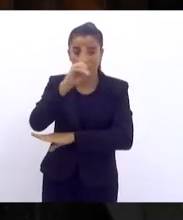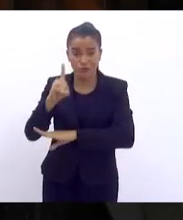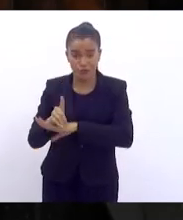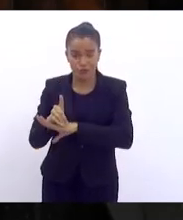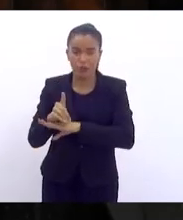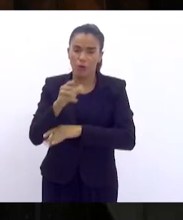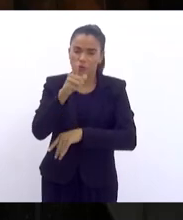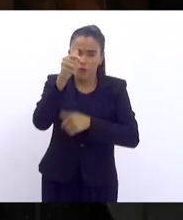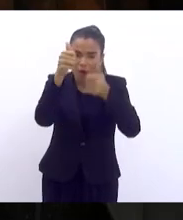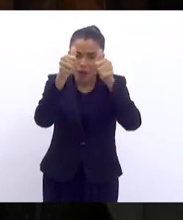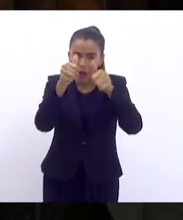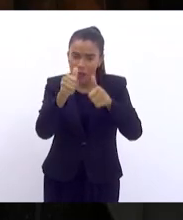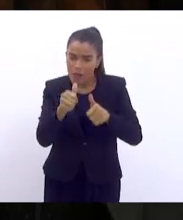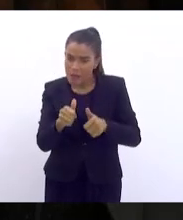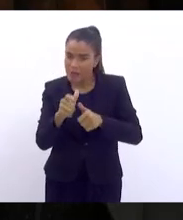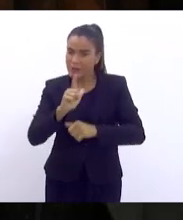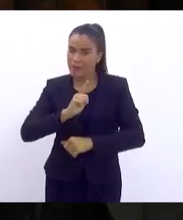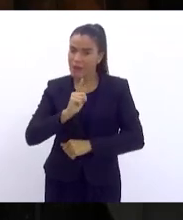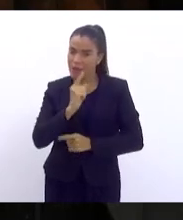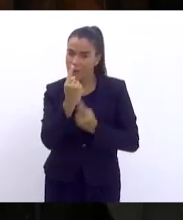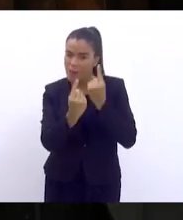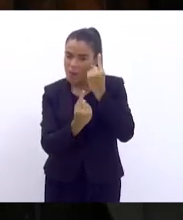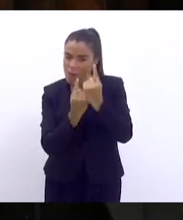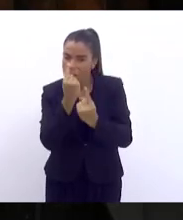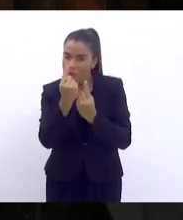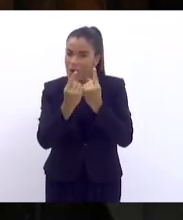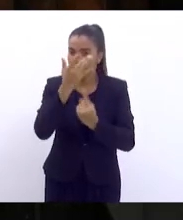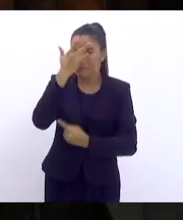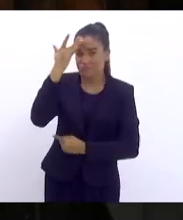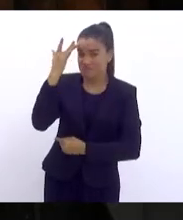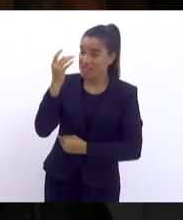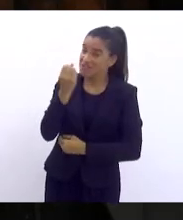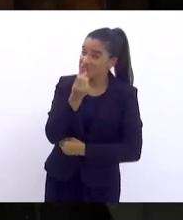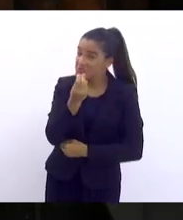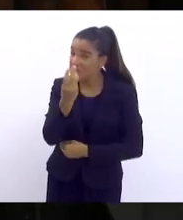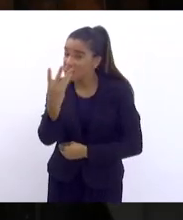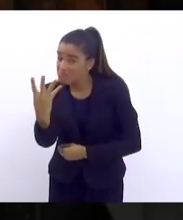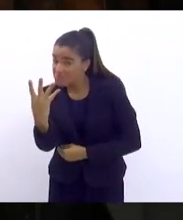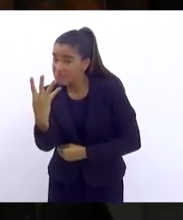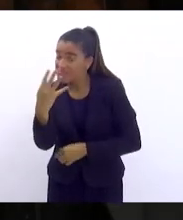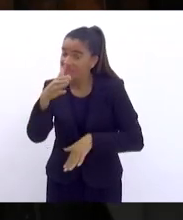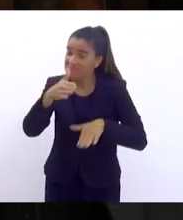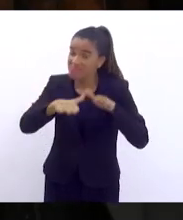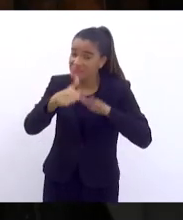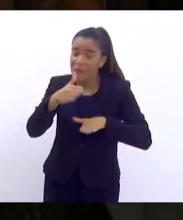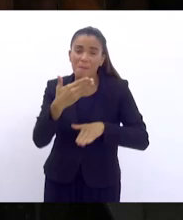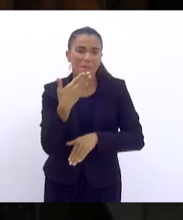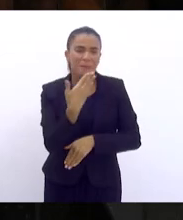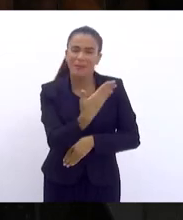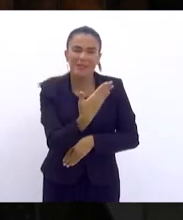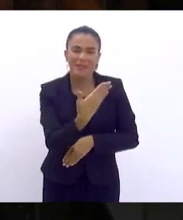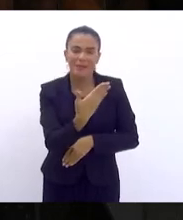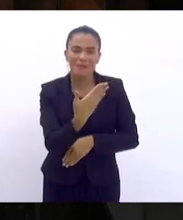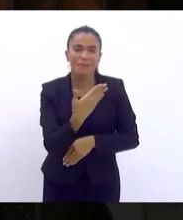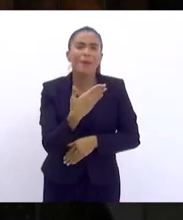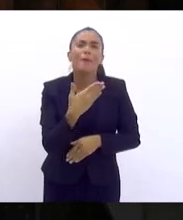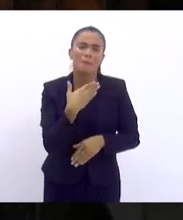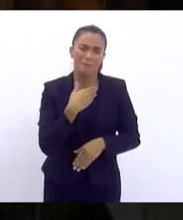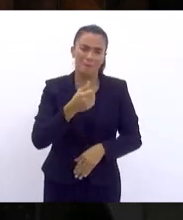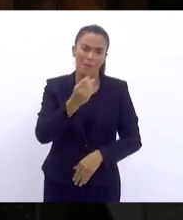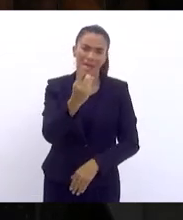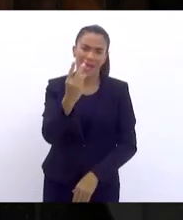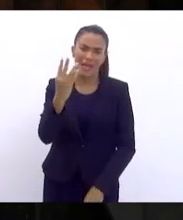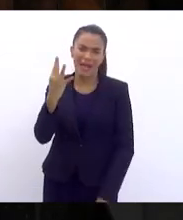que sempre terá alguém, às vezes muitos, para pedir assim, pela ordem.